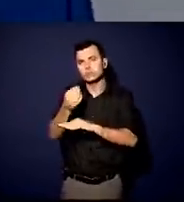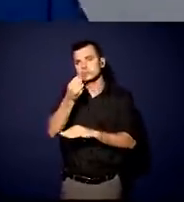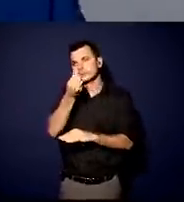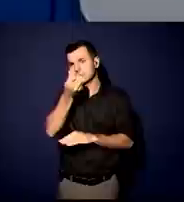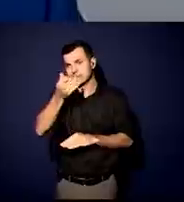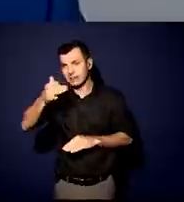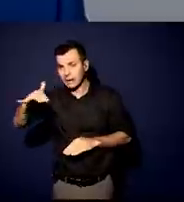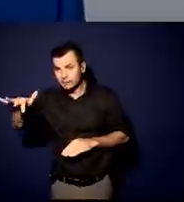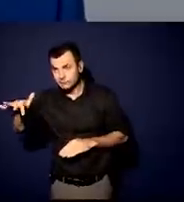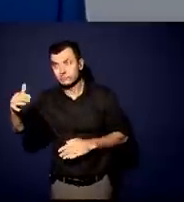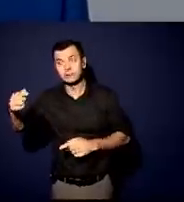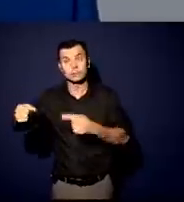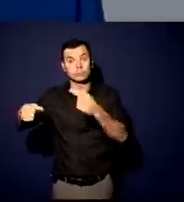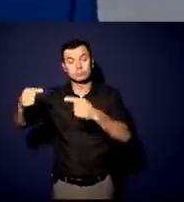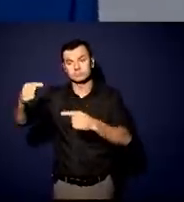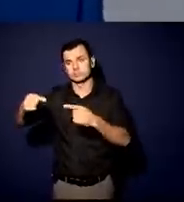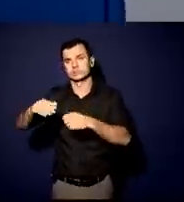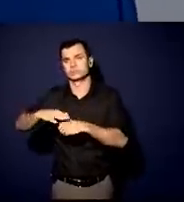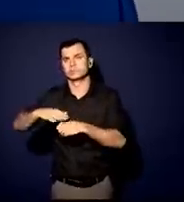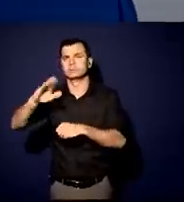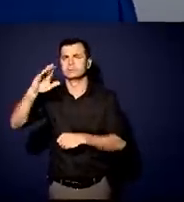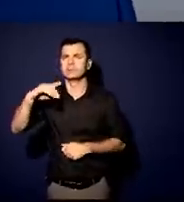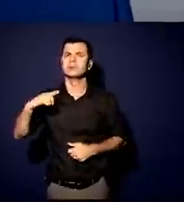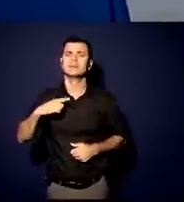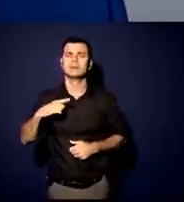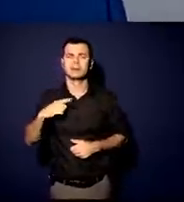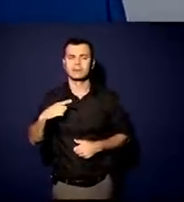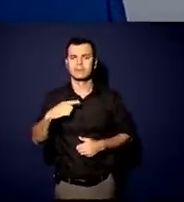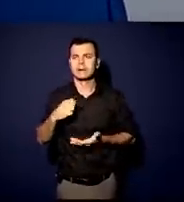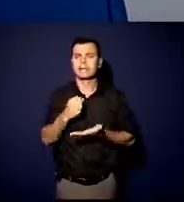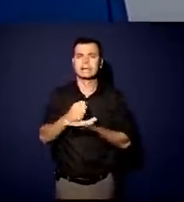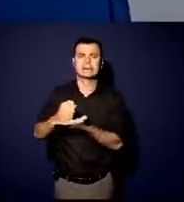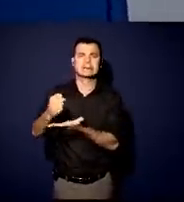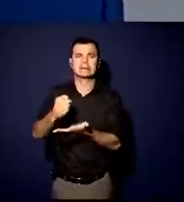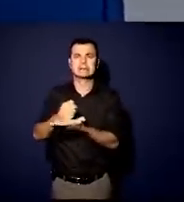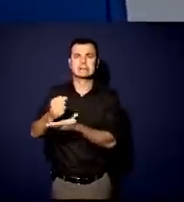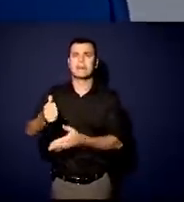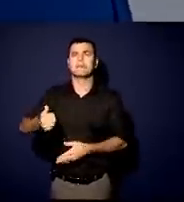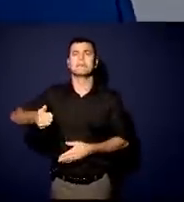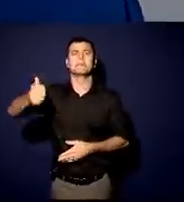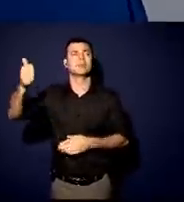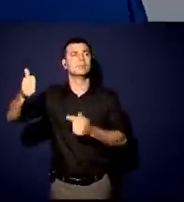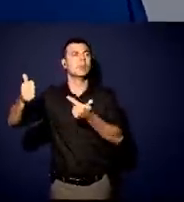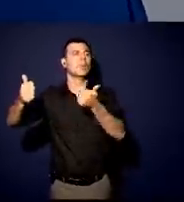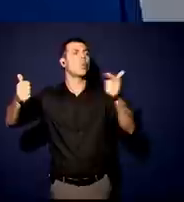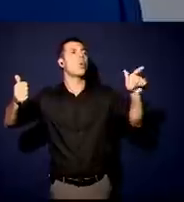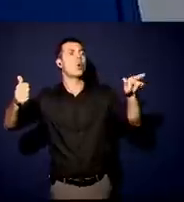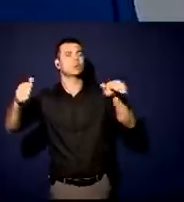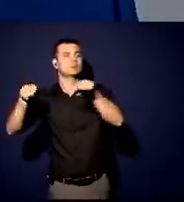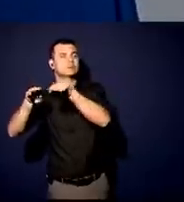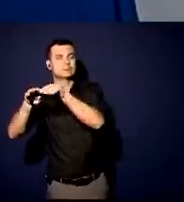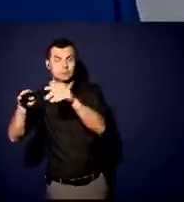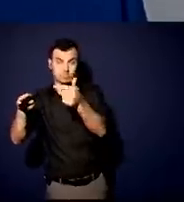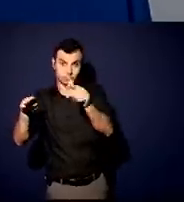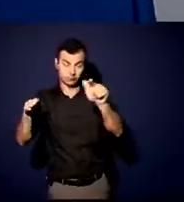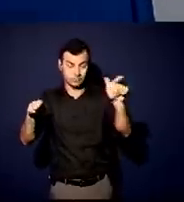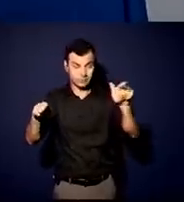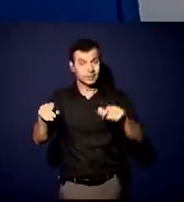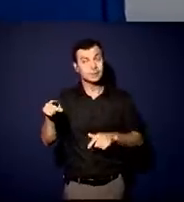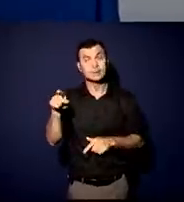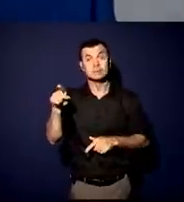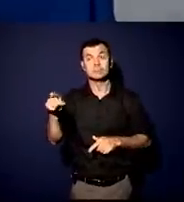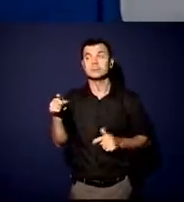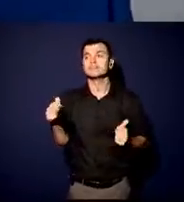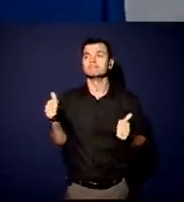Embora seja o porto que movimenta mais carga no Brasil, ele está longe de ser um porto que apresenta